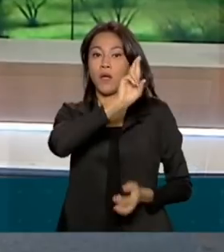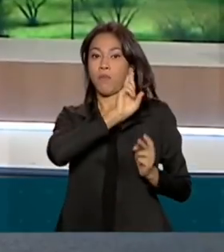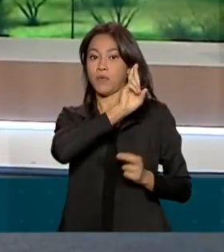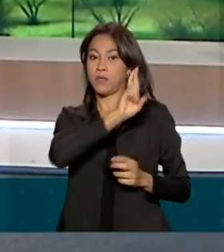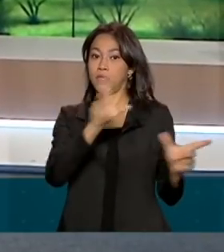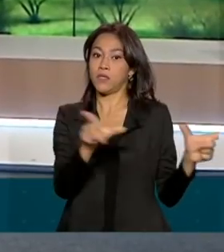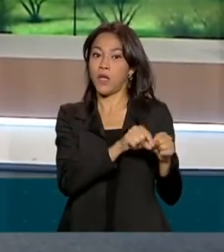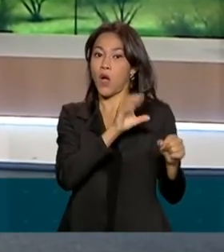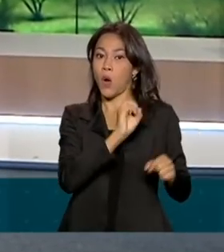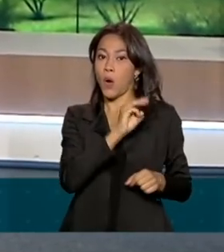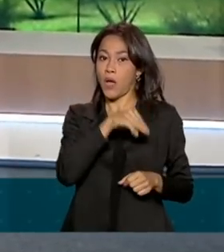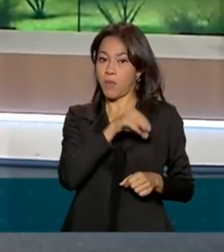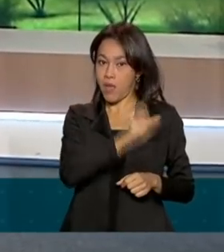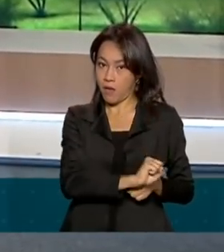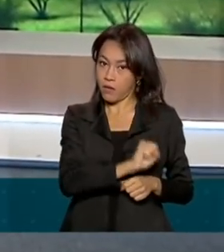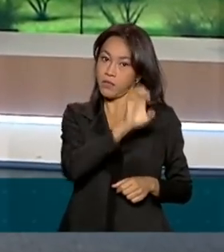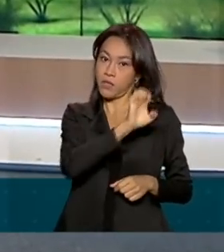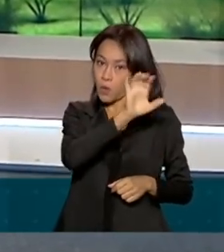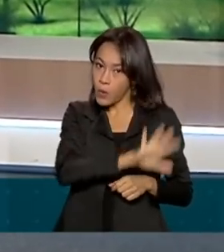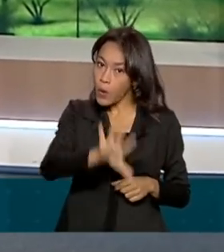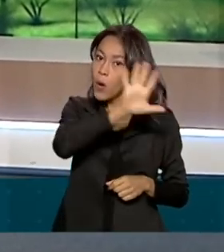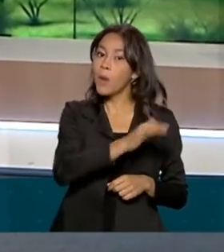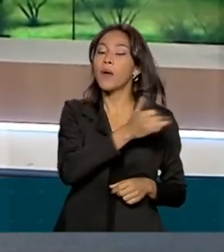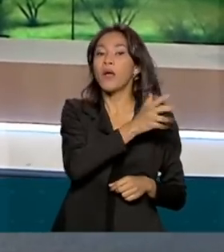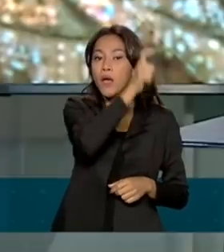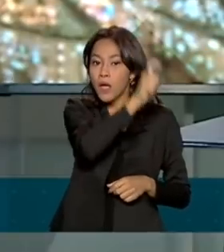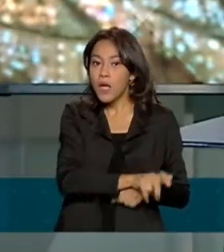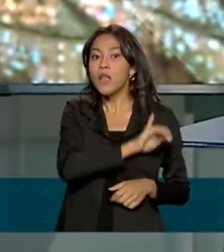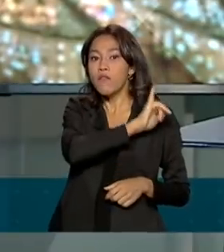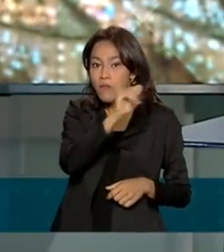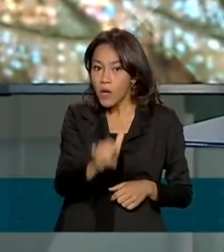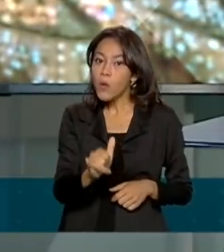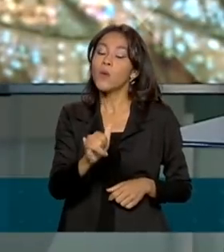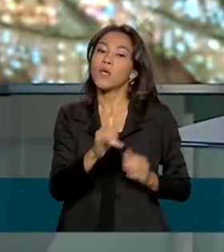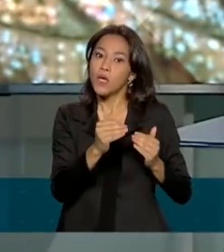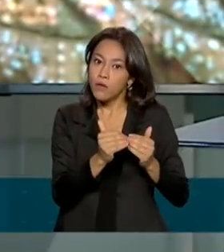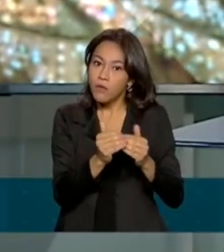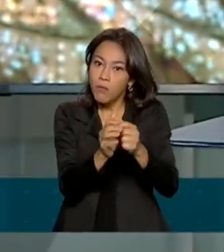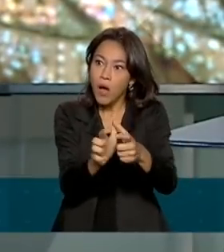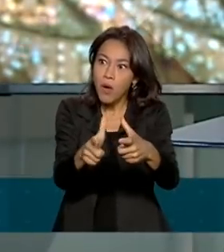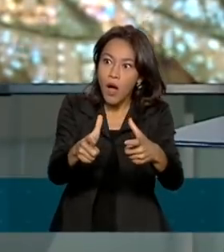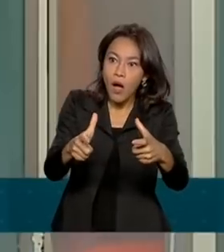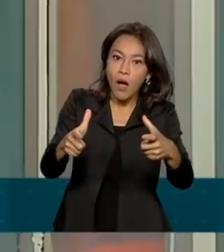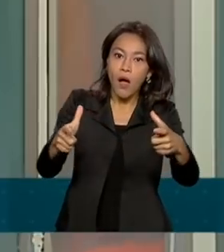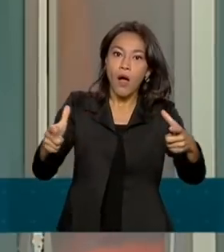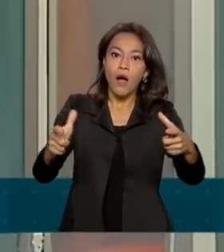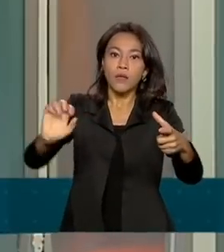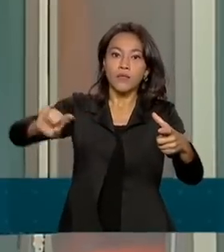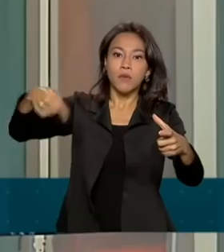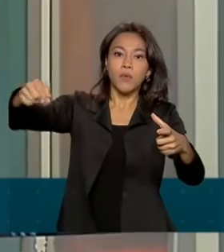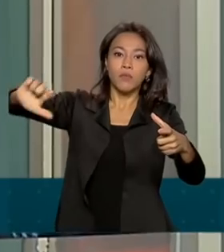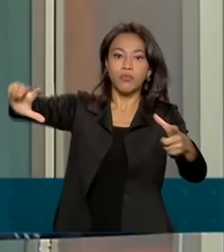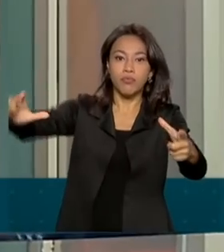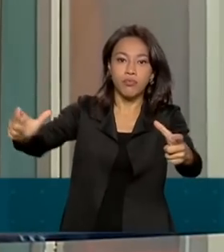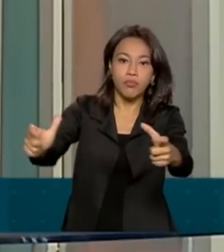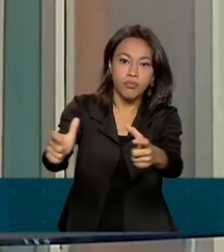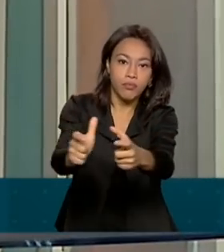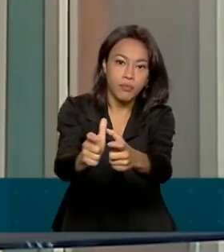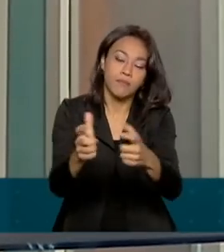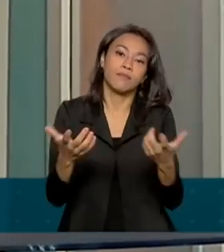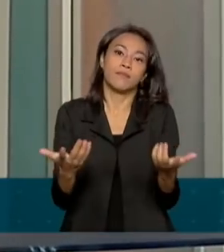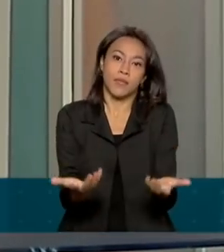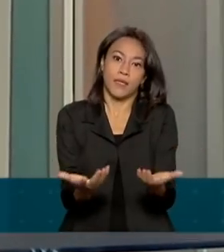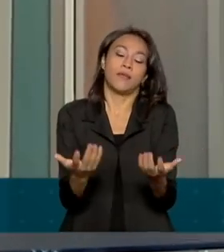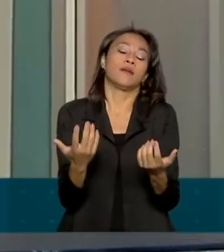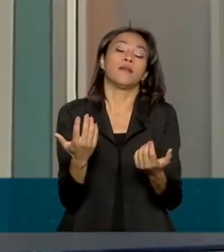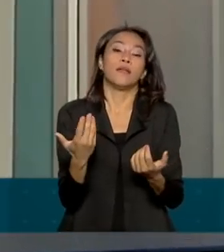Kluge, ele falou nessa questão de rebaixamento do caráter pandêmico para considerar uma endemia. Então, nesse contexto,